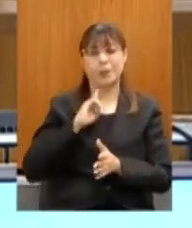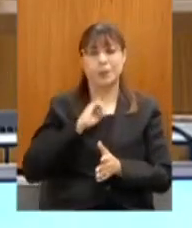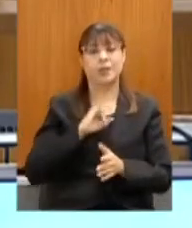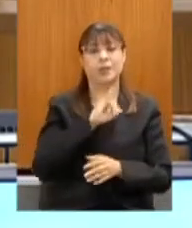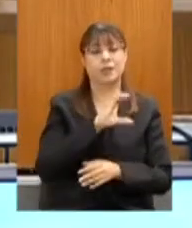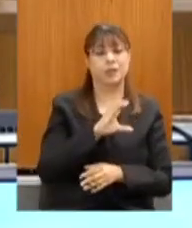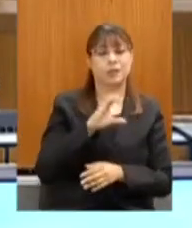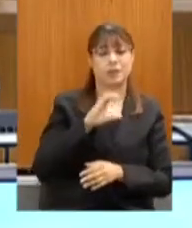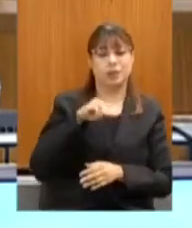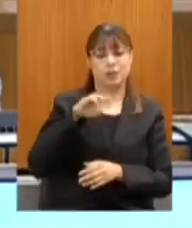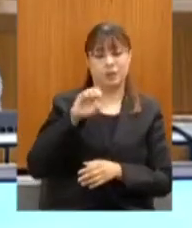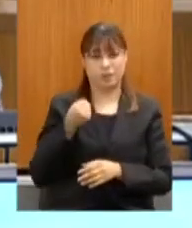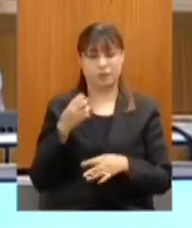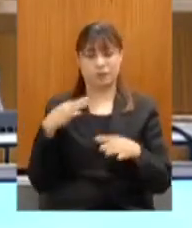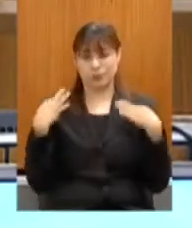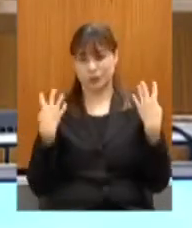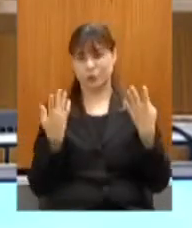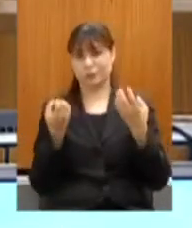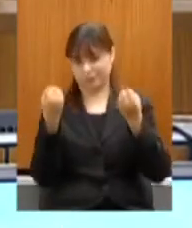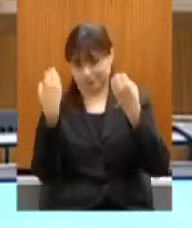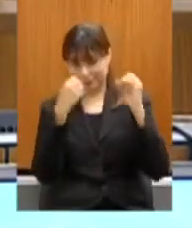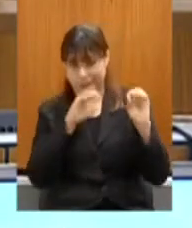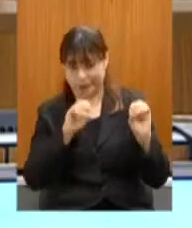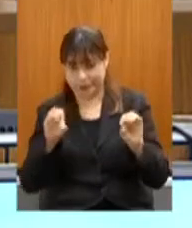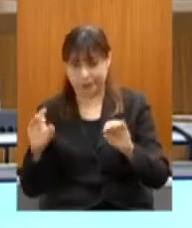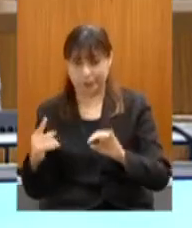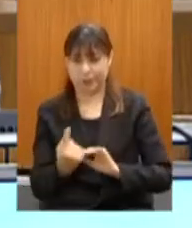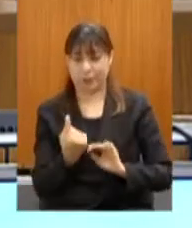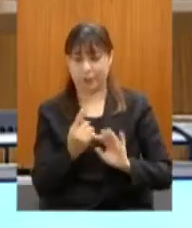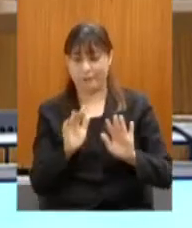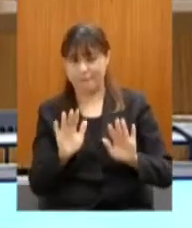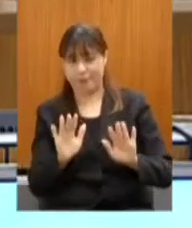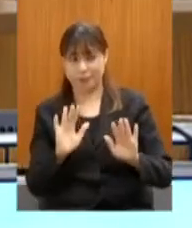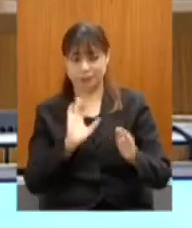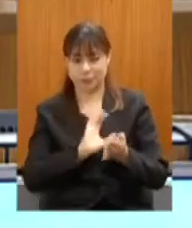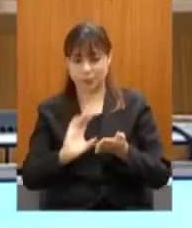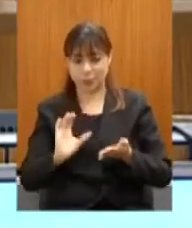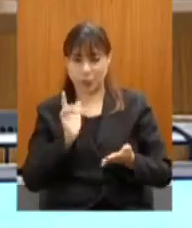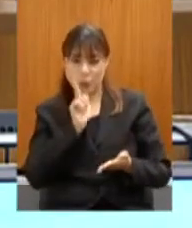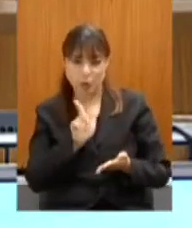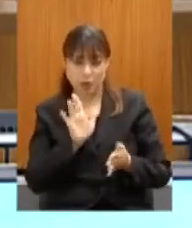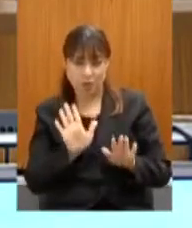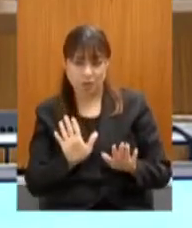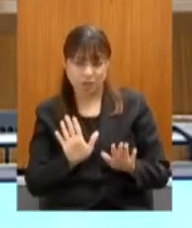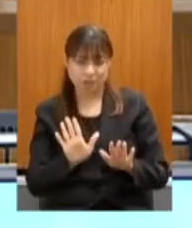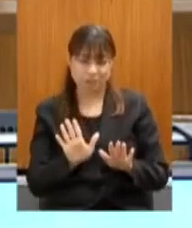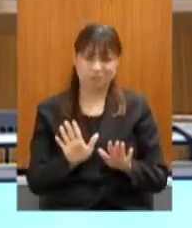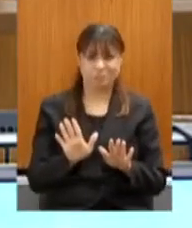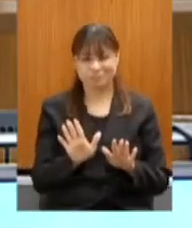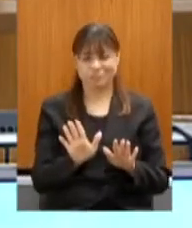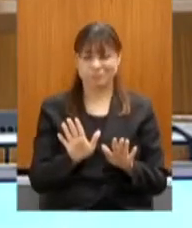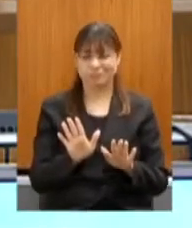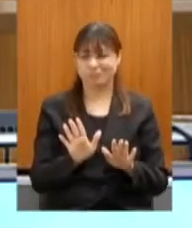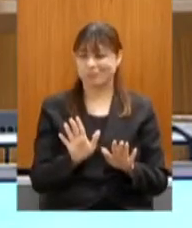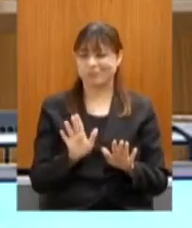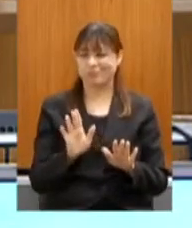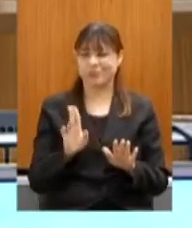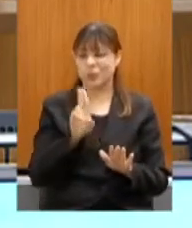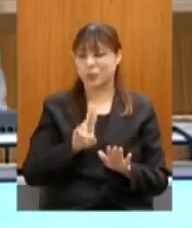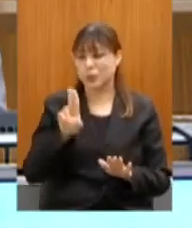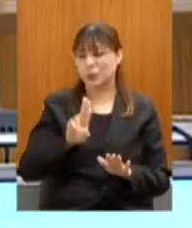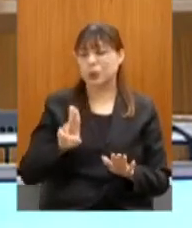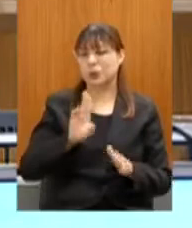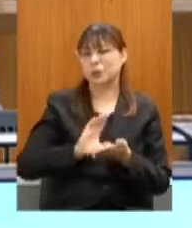a nos ensinar, que os recursos chegam, mas entram no lugar comum do governo local